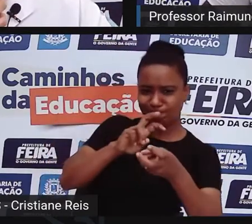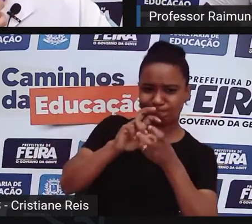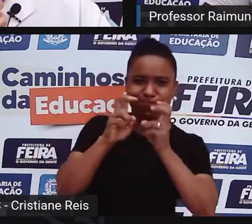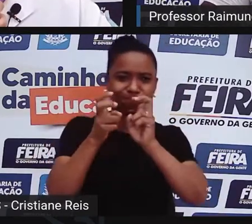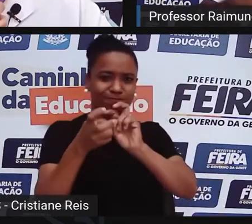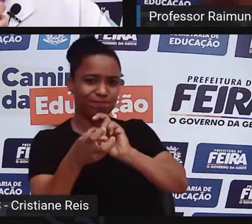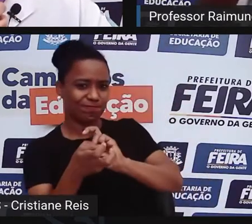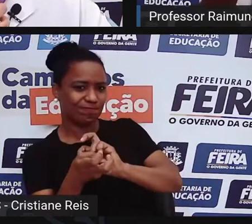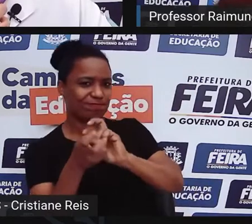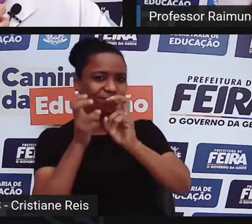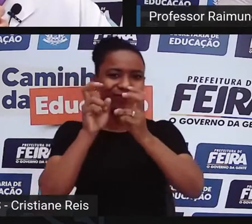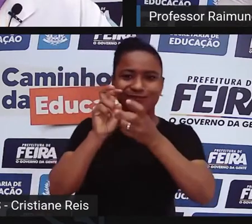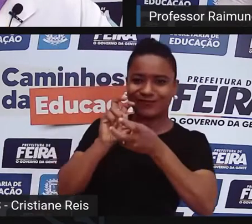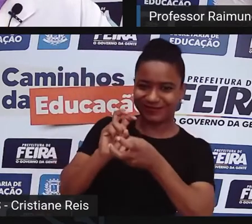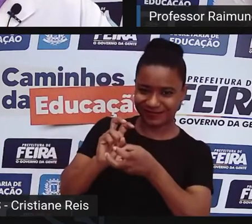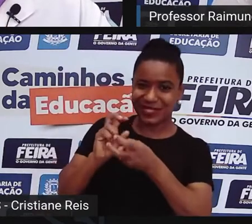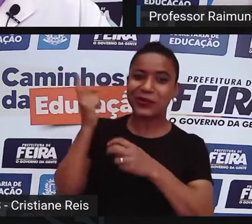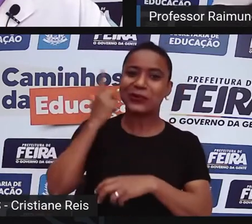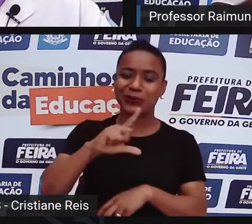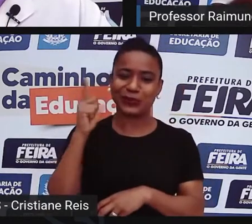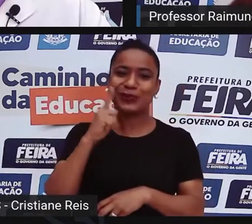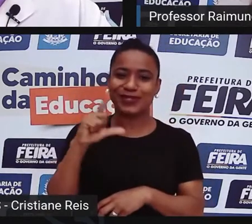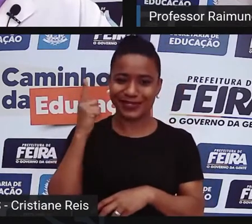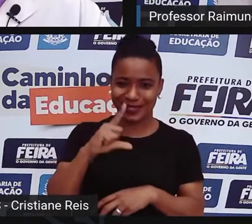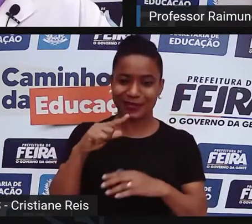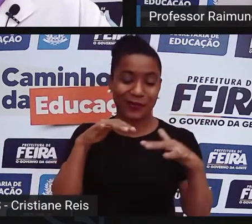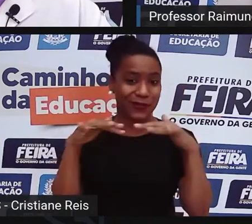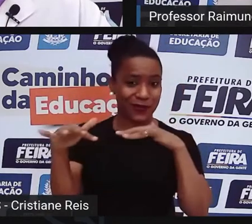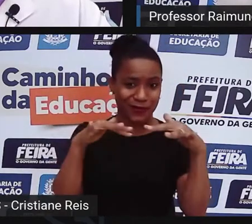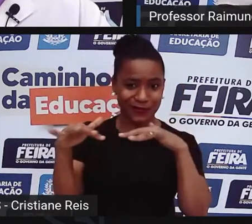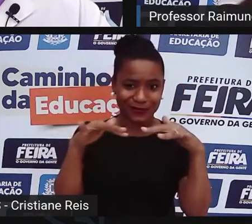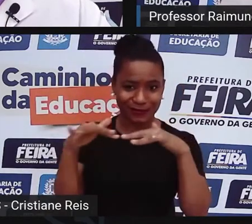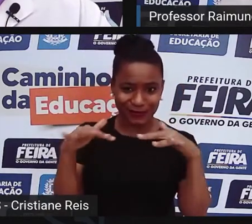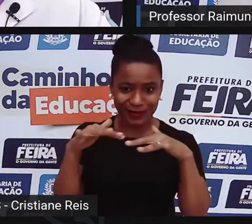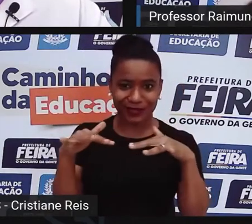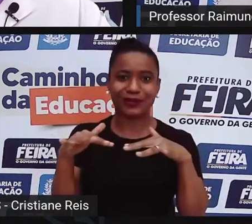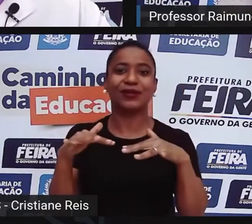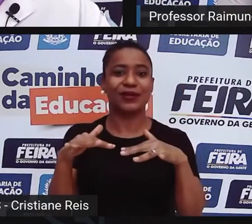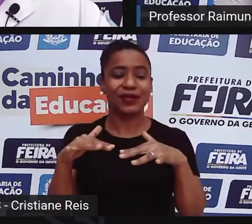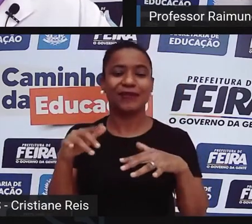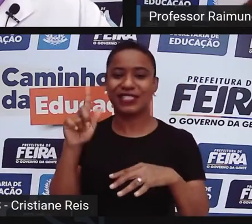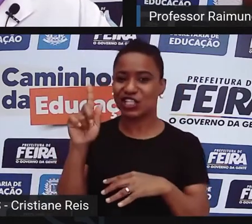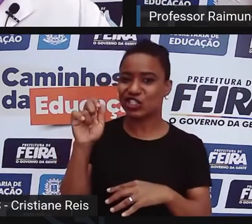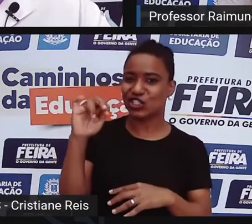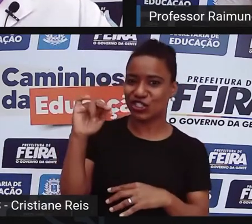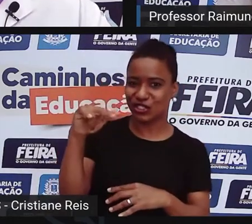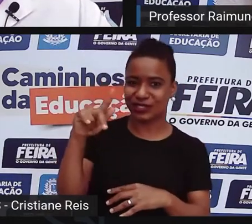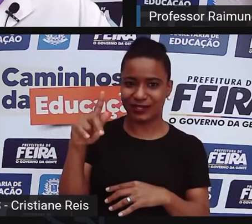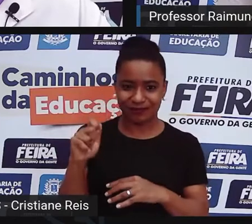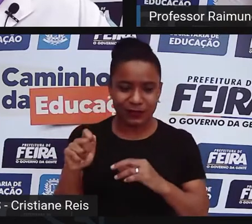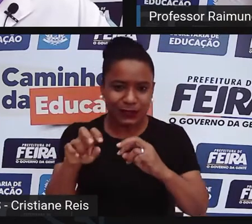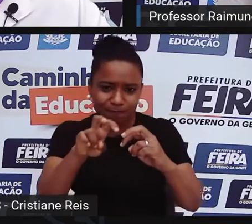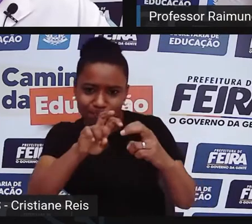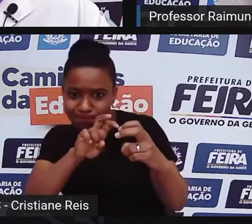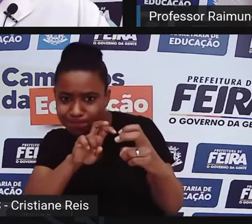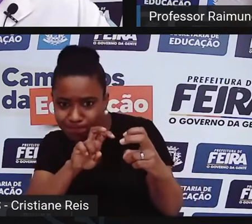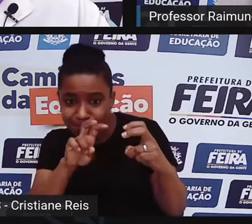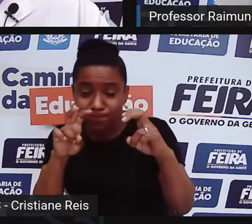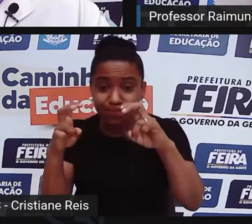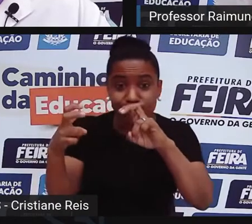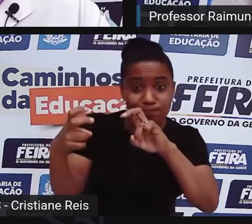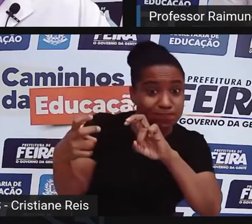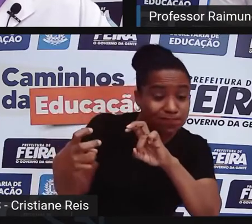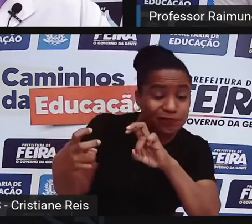e daí a gente consegue executar os movimentos da capoeira, mas a base é a ginga. Tem que gingar para o corpo